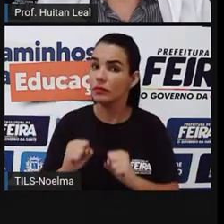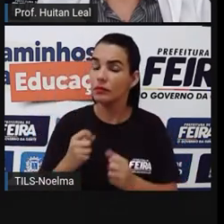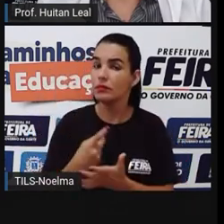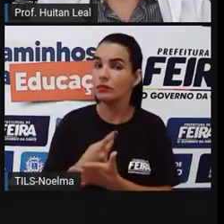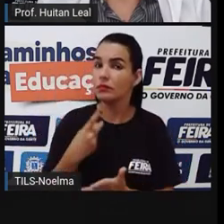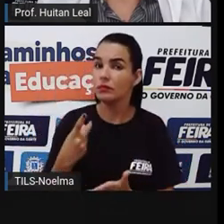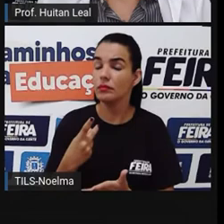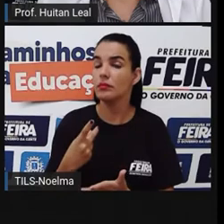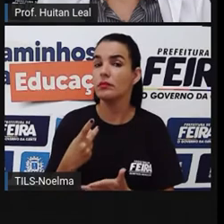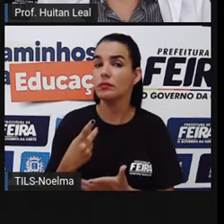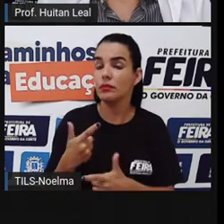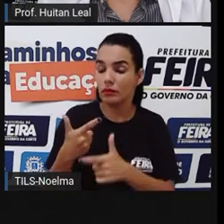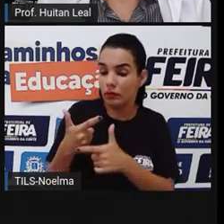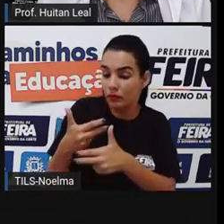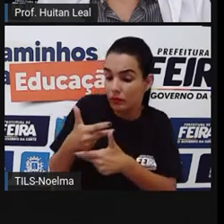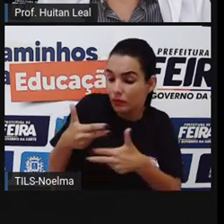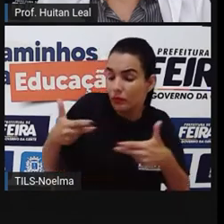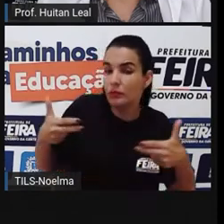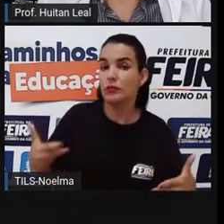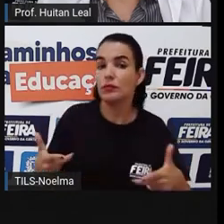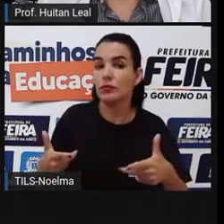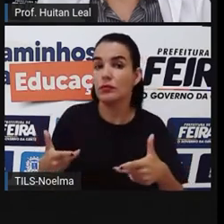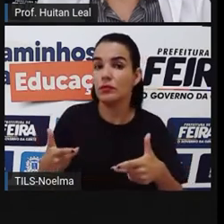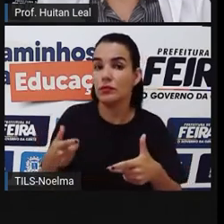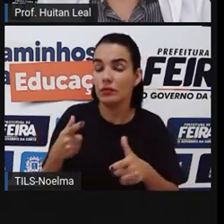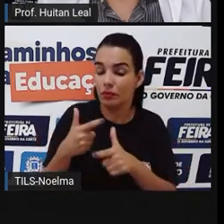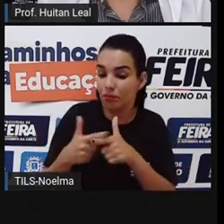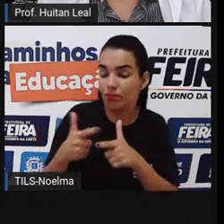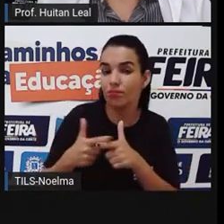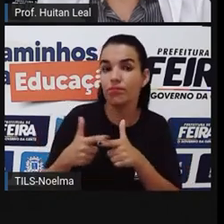pessoas quanto a empresas. Então,